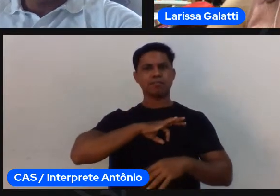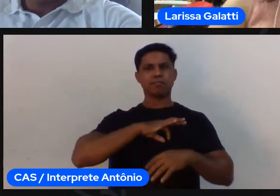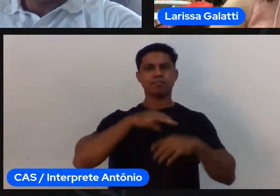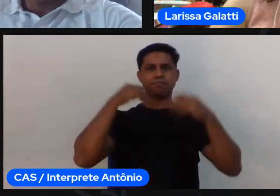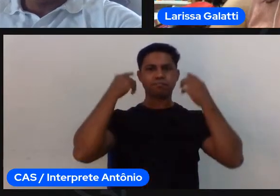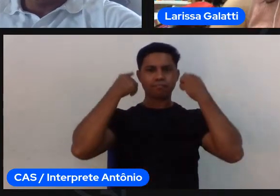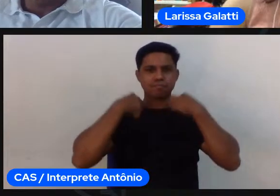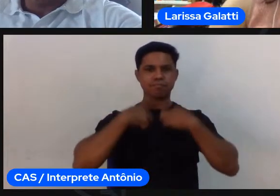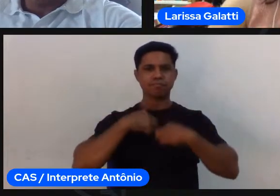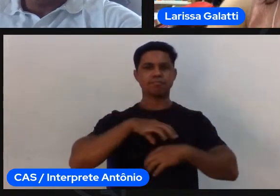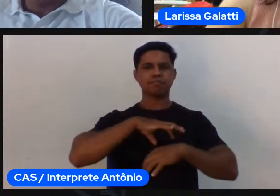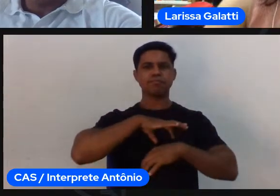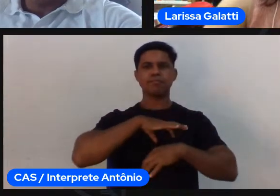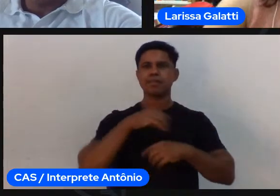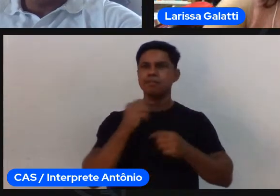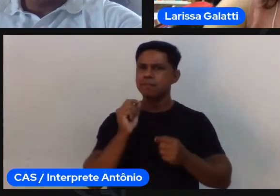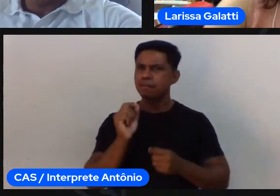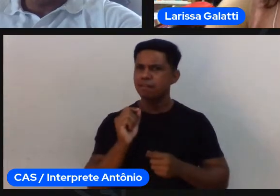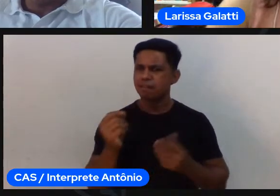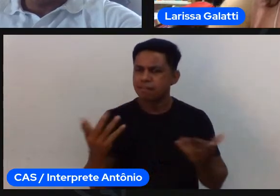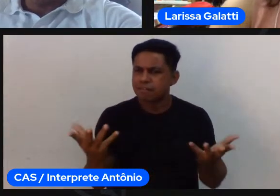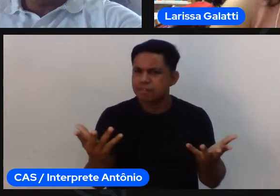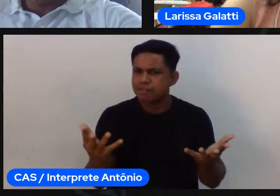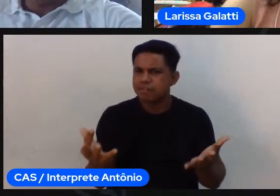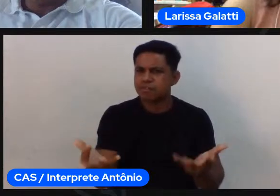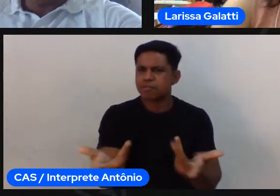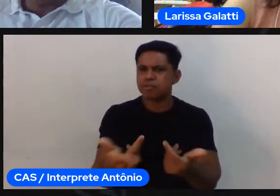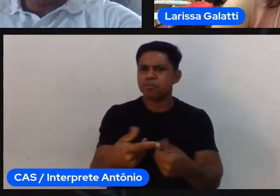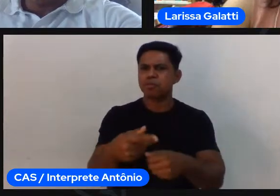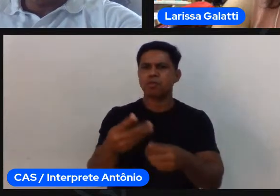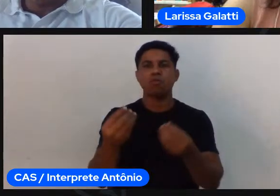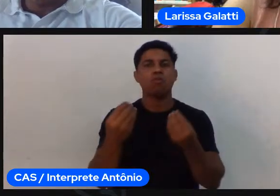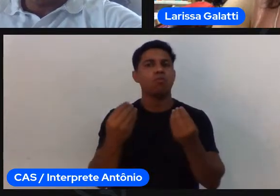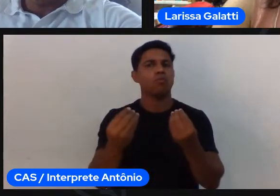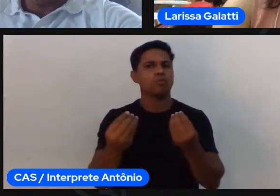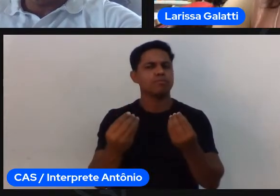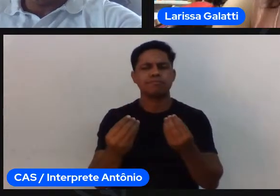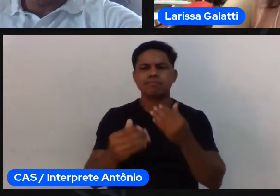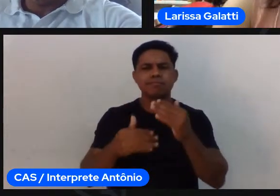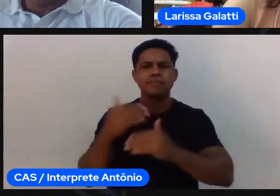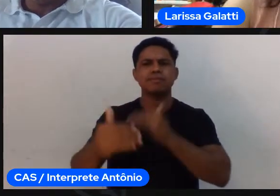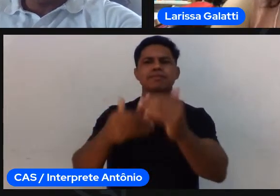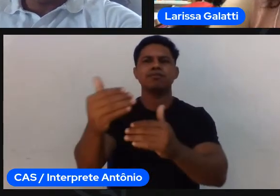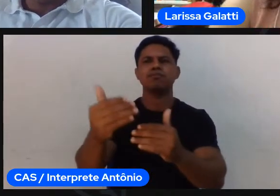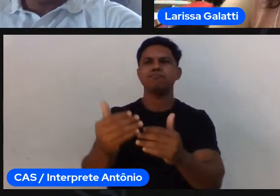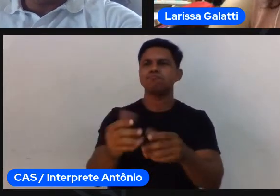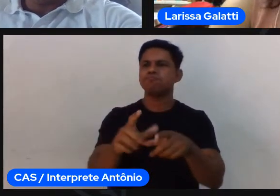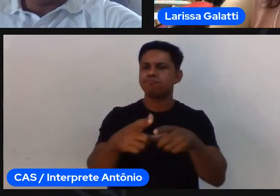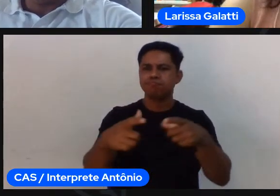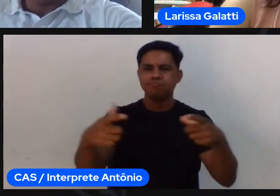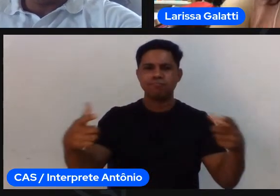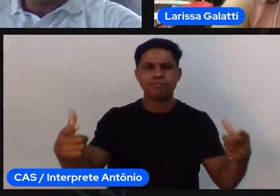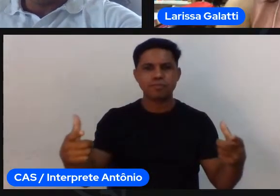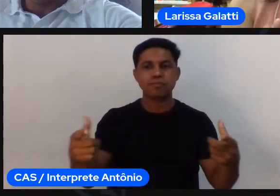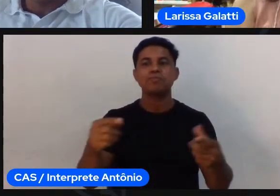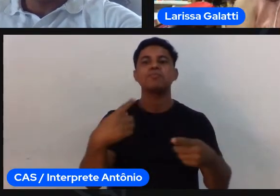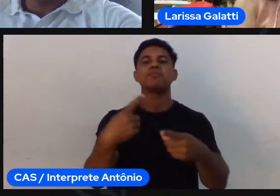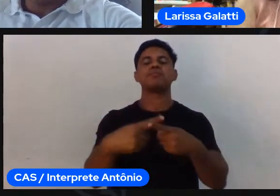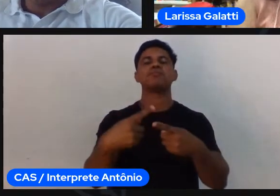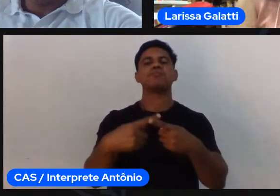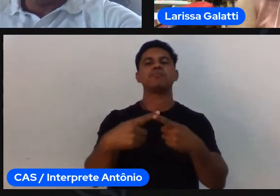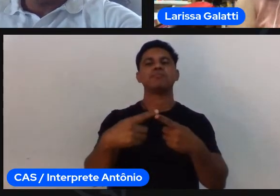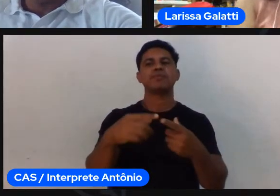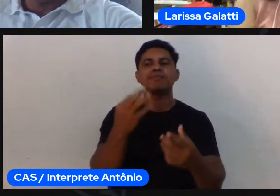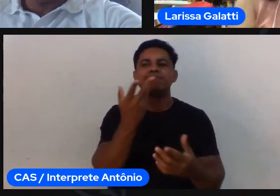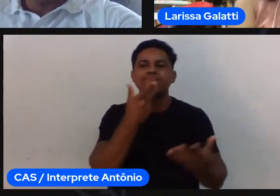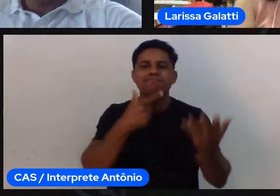melhor consolidada com processos melhores desenhados tanto para desenvolver atleta de elite como atleta de participação né então quando a